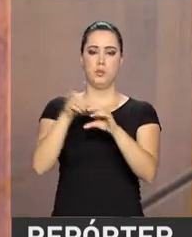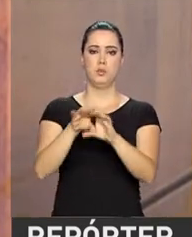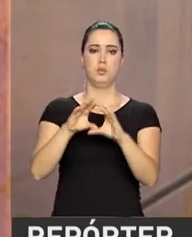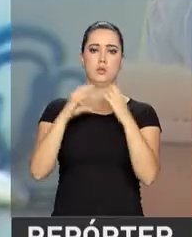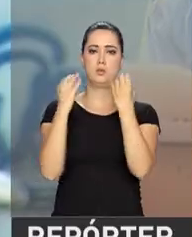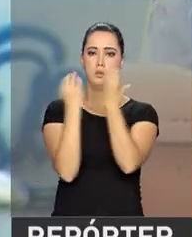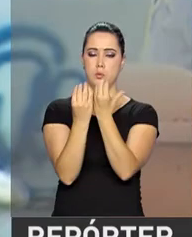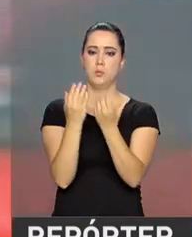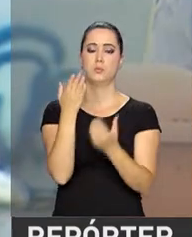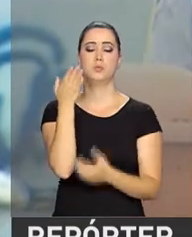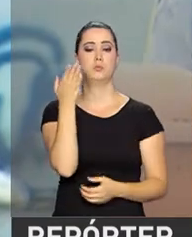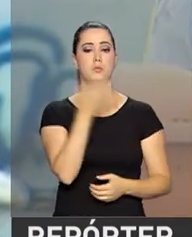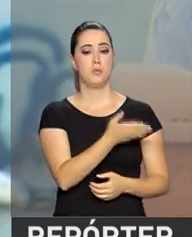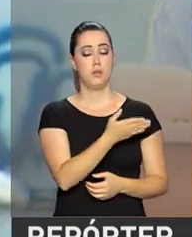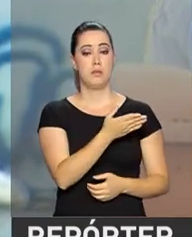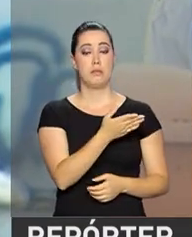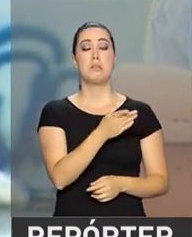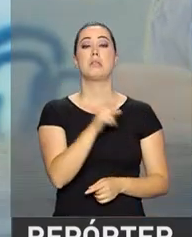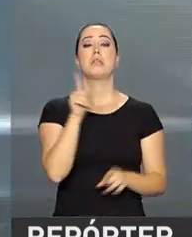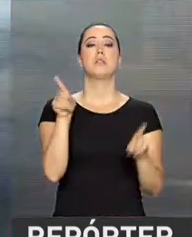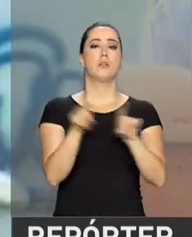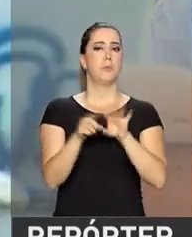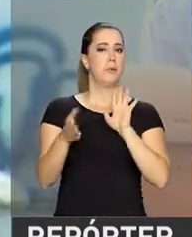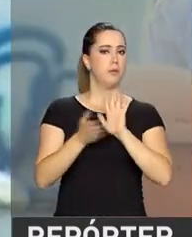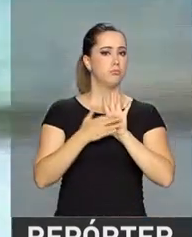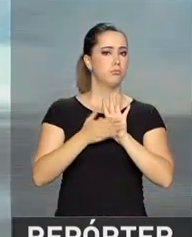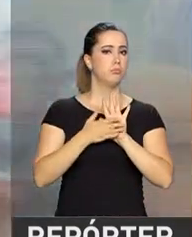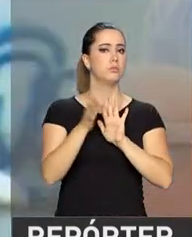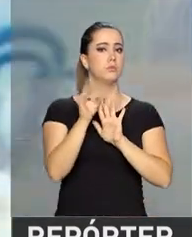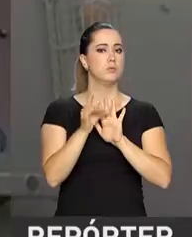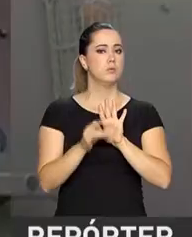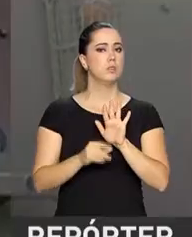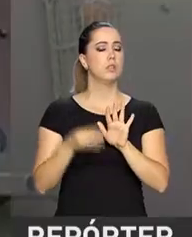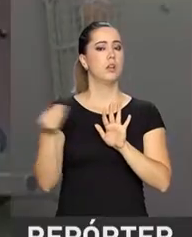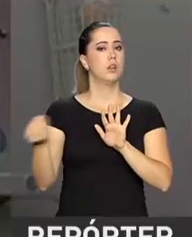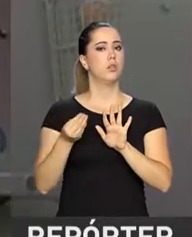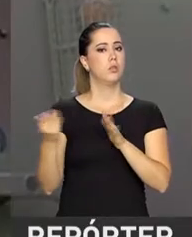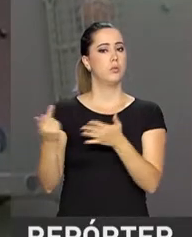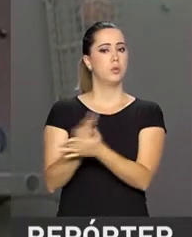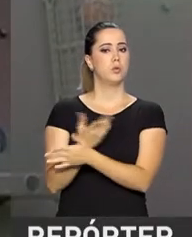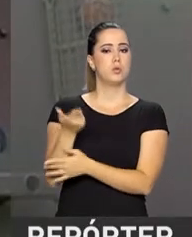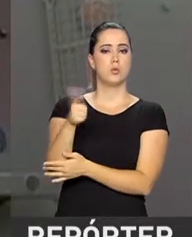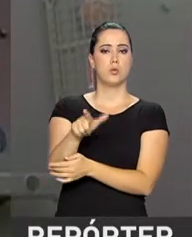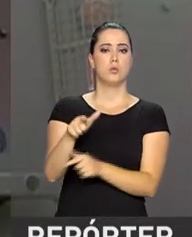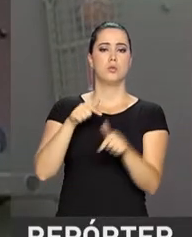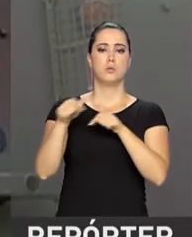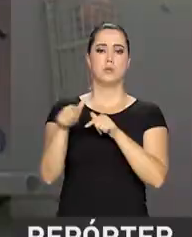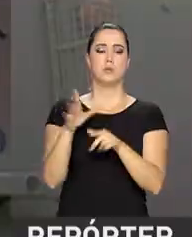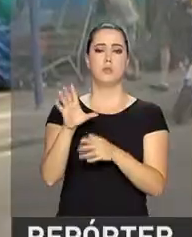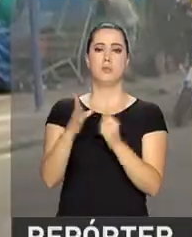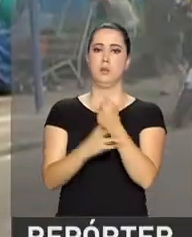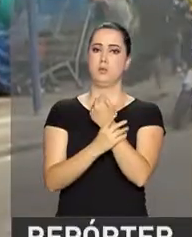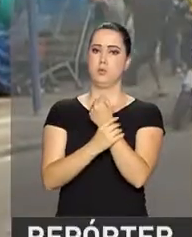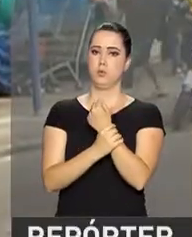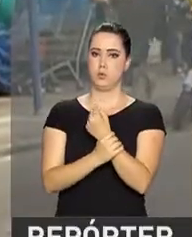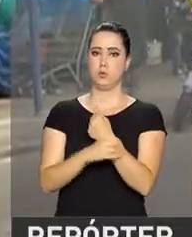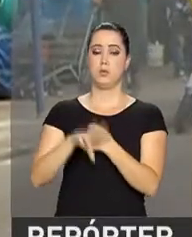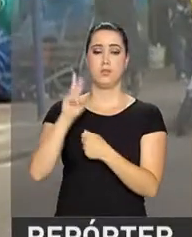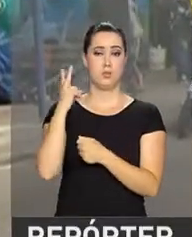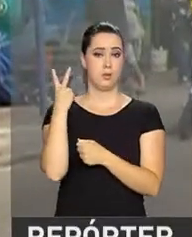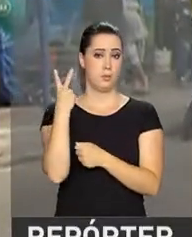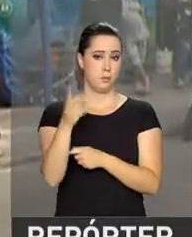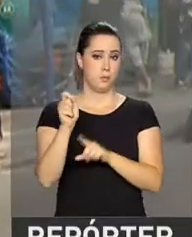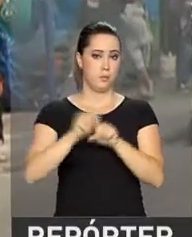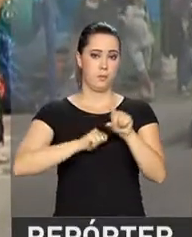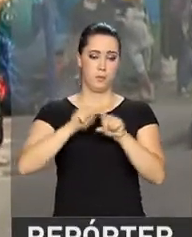comunidade. Também foi apresentado um balanço das outras operações de segurança integradas que vêm sendo realizadas há dois meses